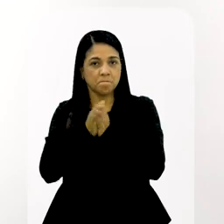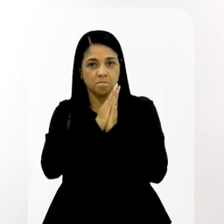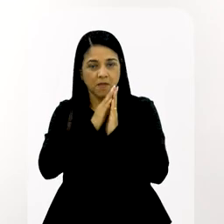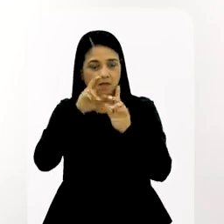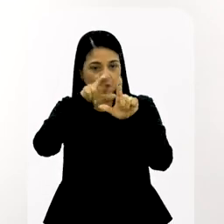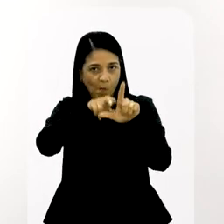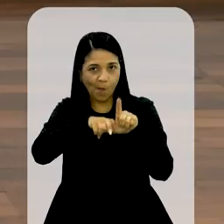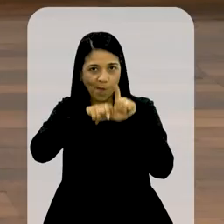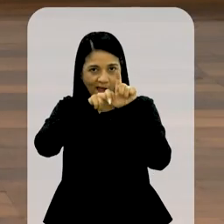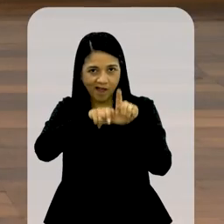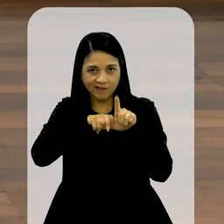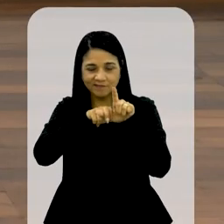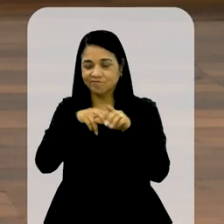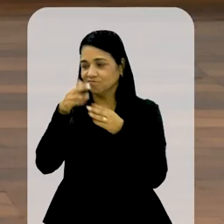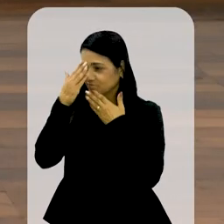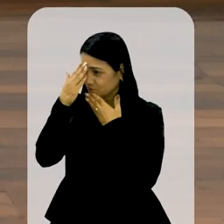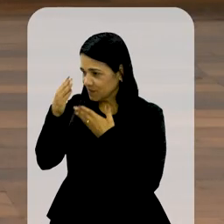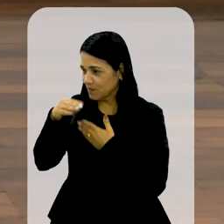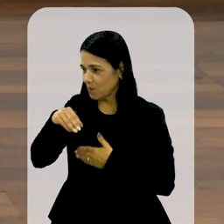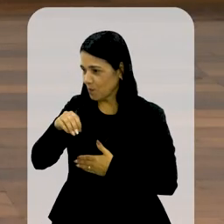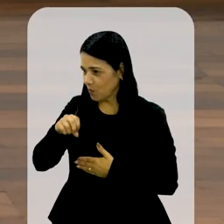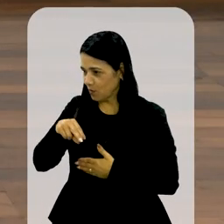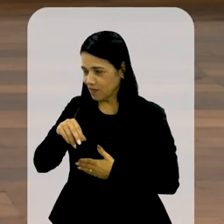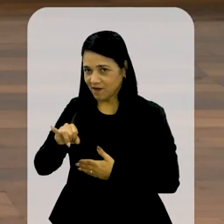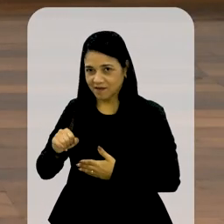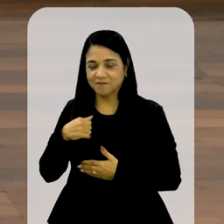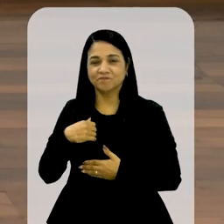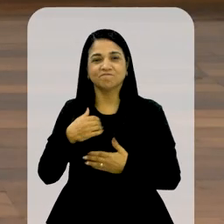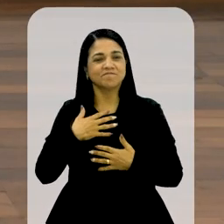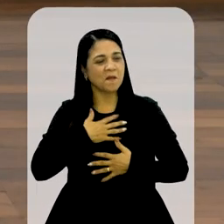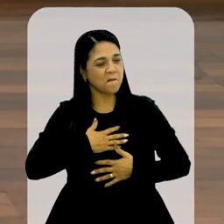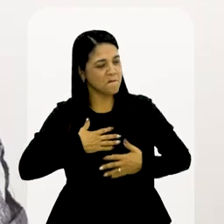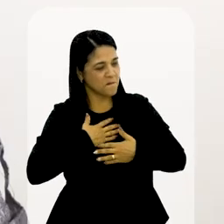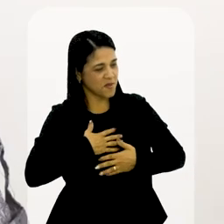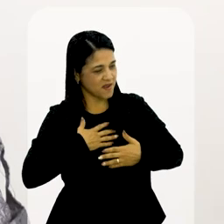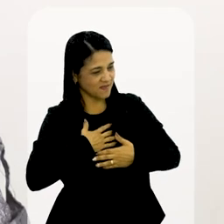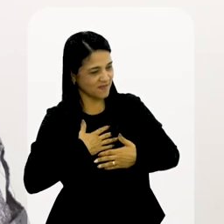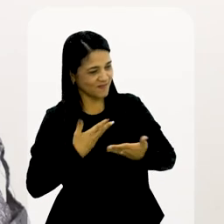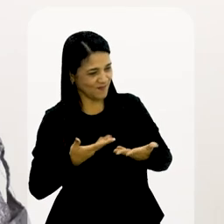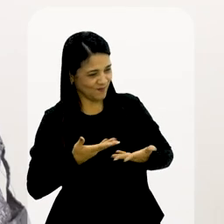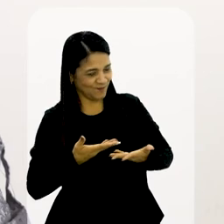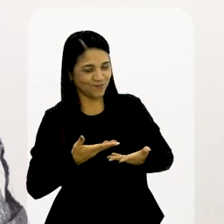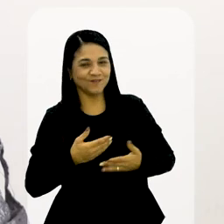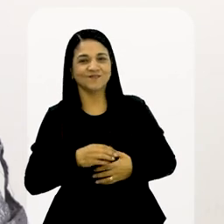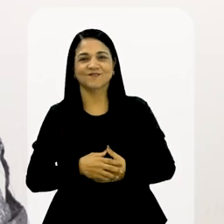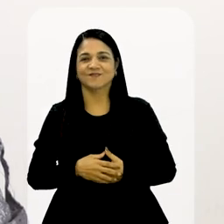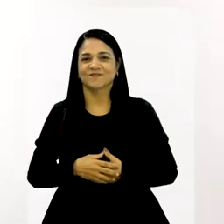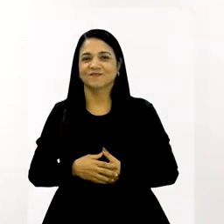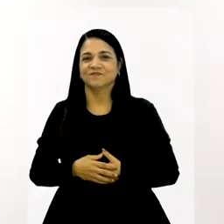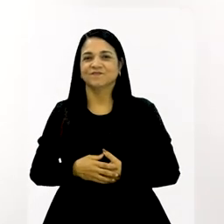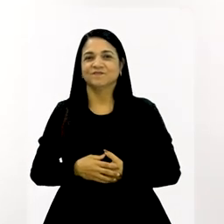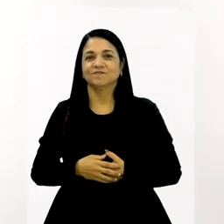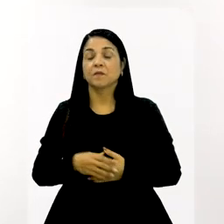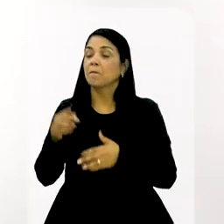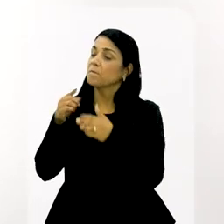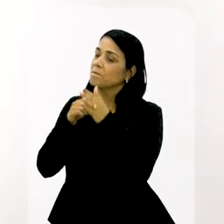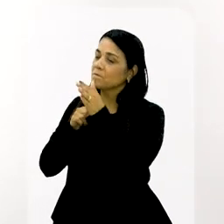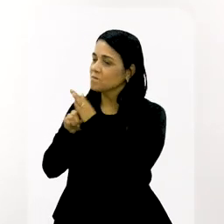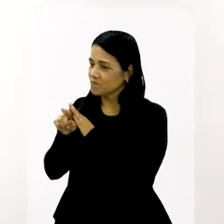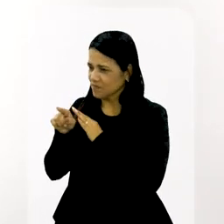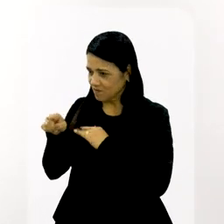Obrigada, doutora Mônica, pela sua presença. É um prazer estar aqui com você. Primeira pergunta.